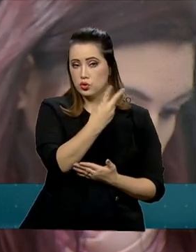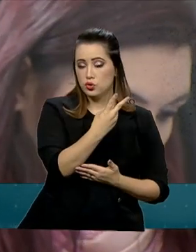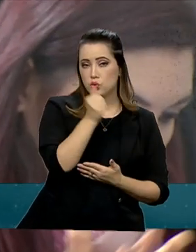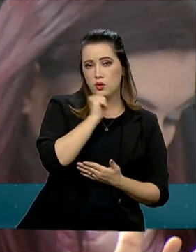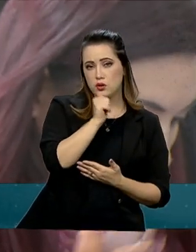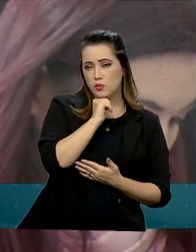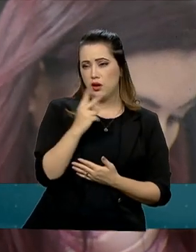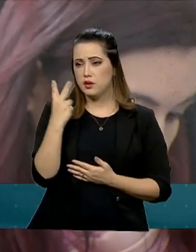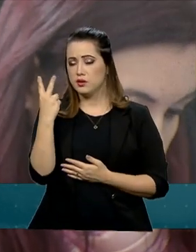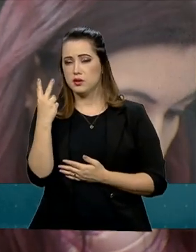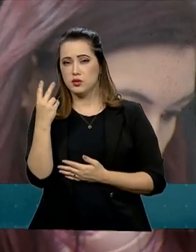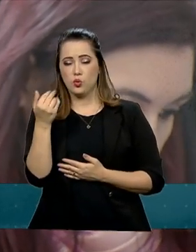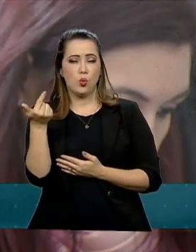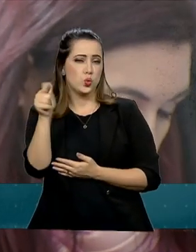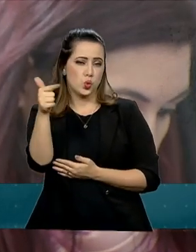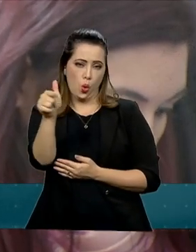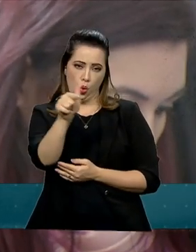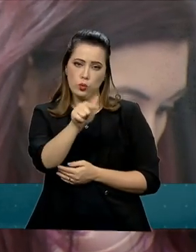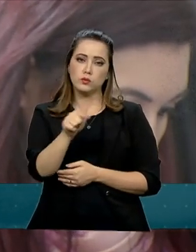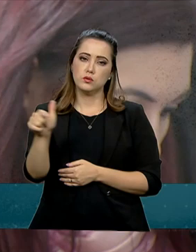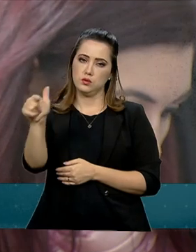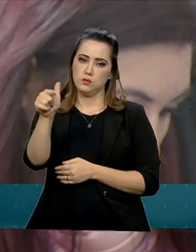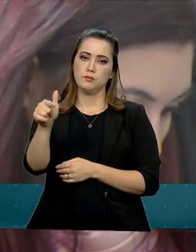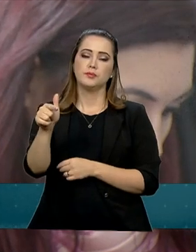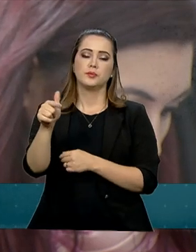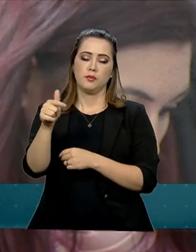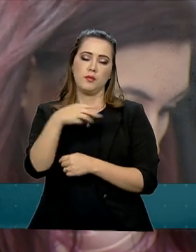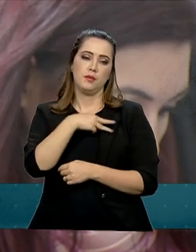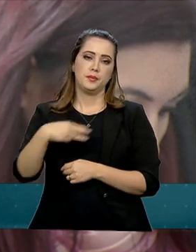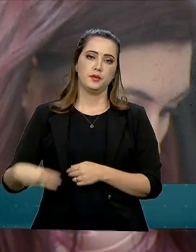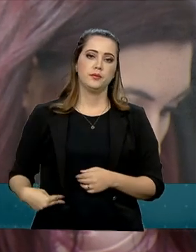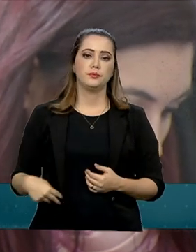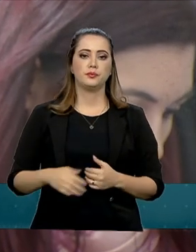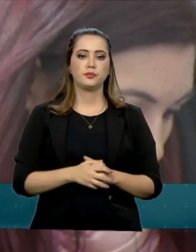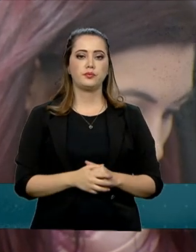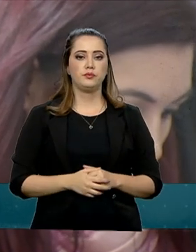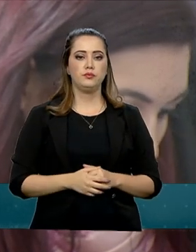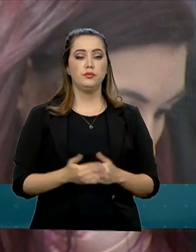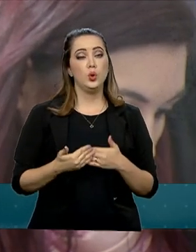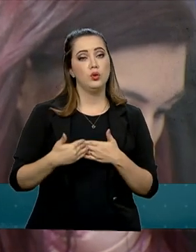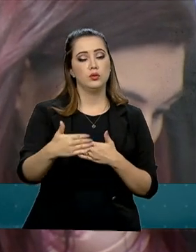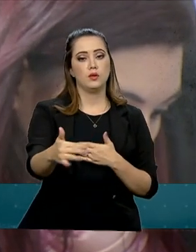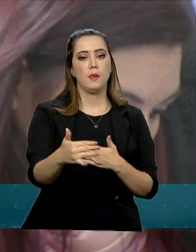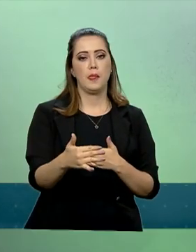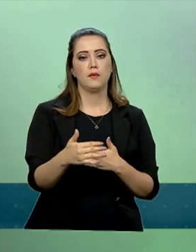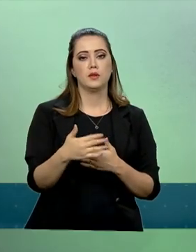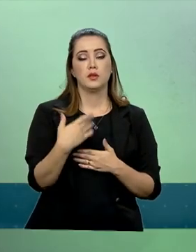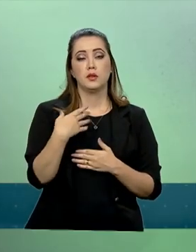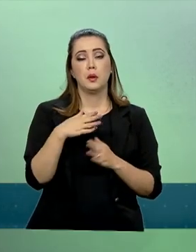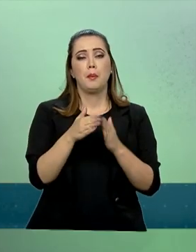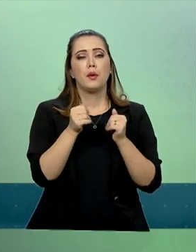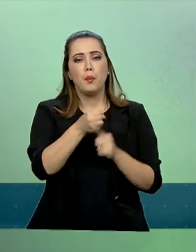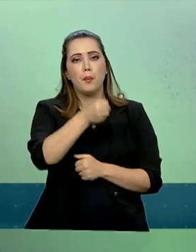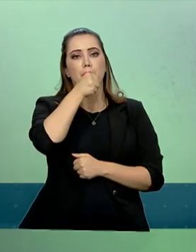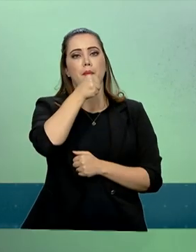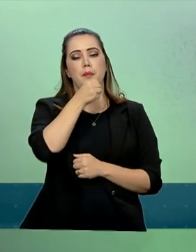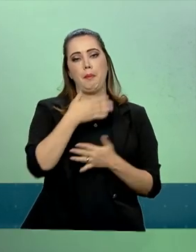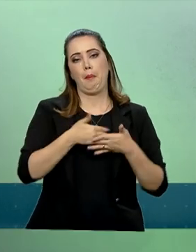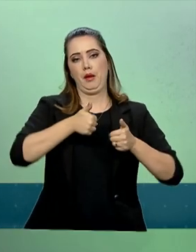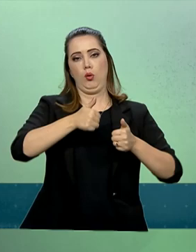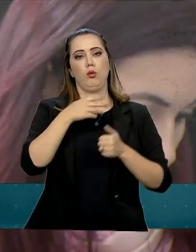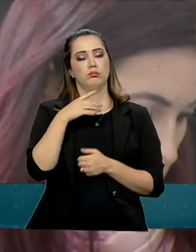Ministro, ainda sobre essa indicação que ele fez... Podia falar um pouquinho mais próximo, Luiz? Vamos lá. Obrigado.